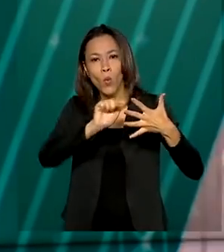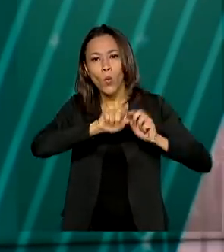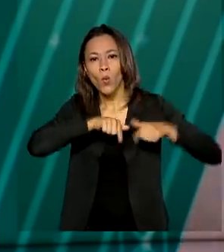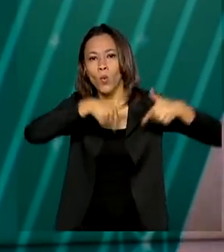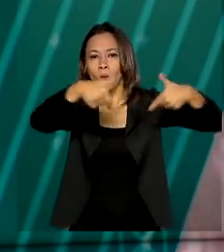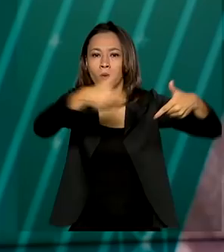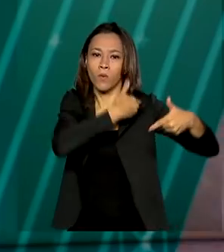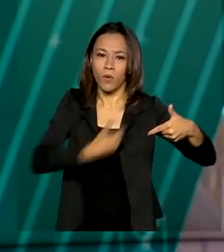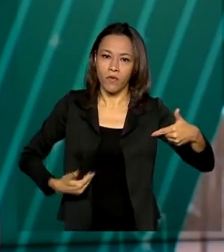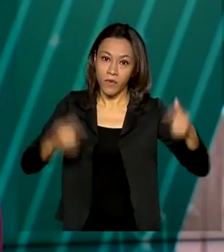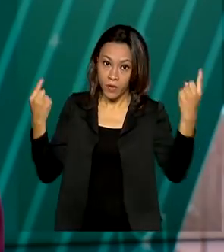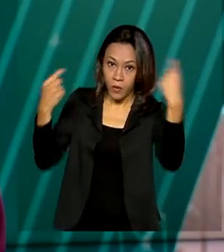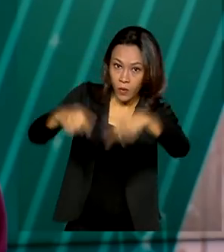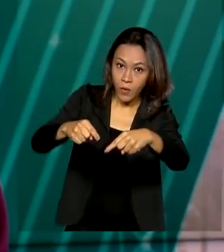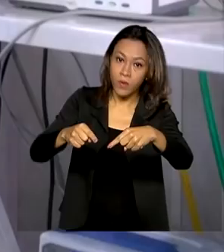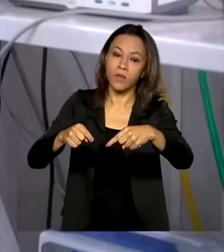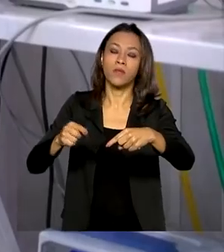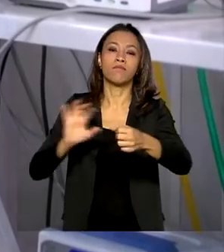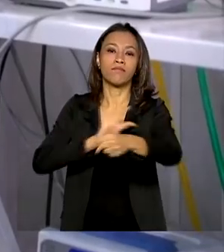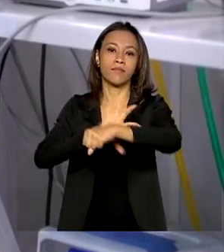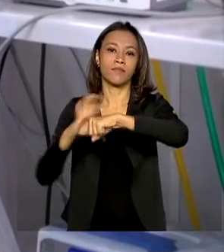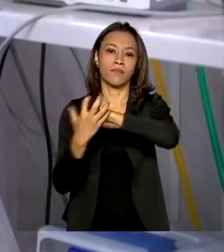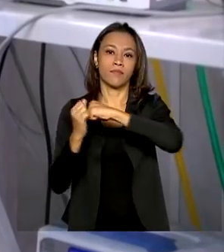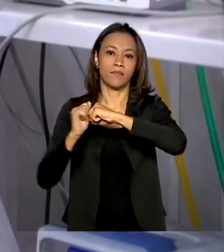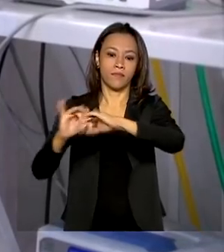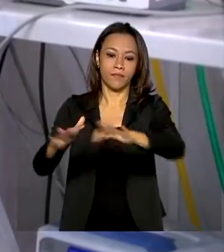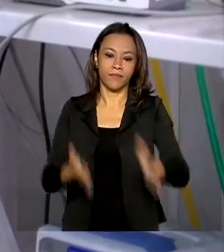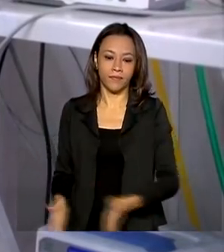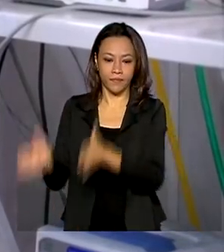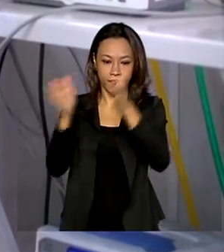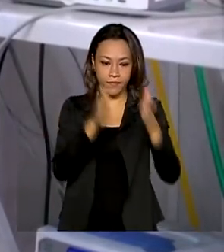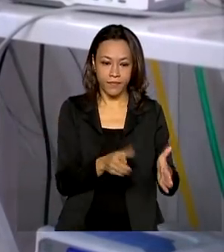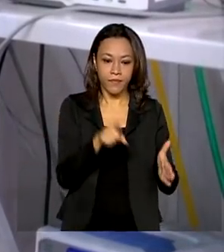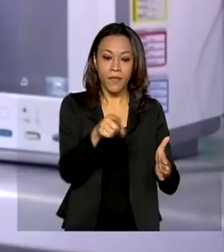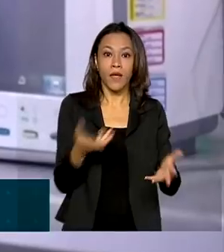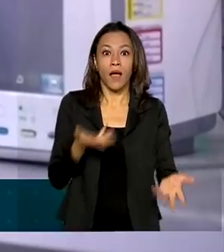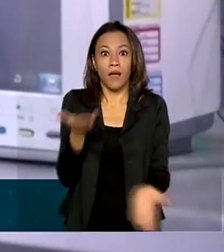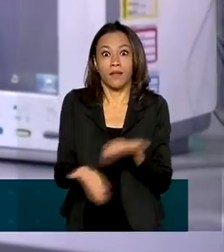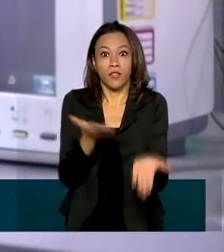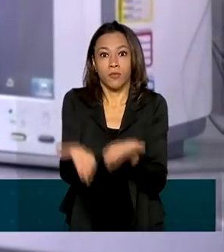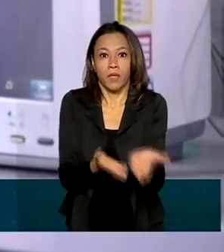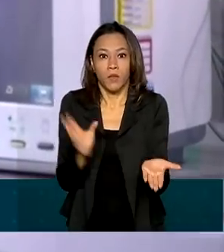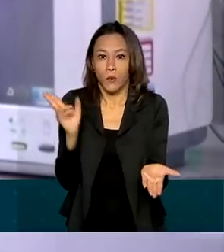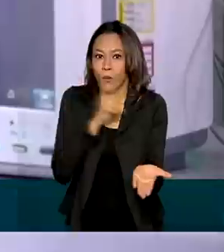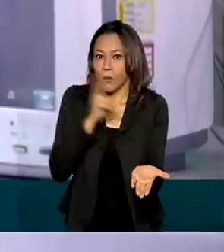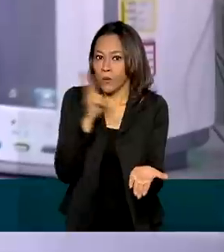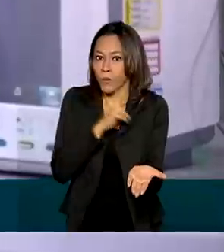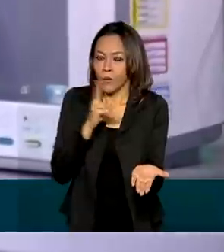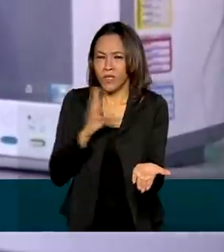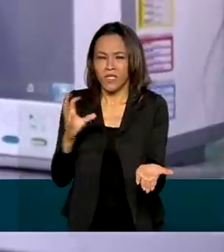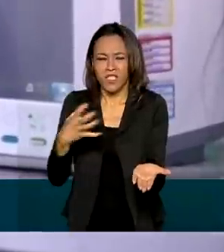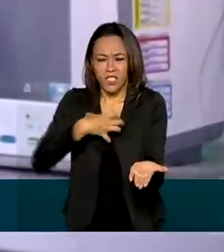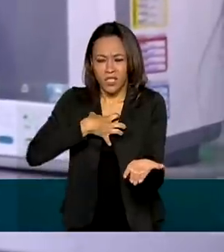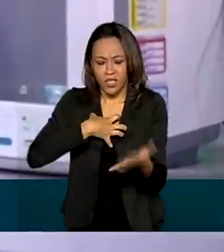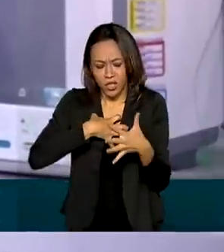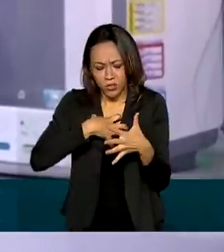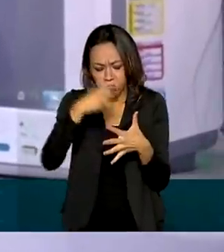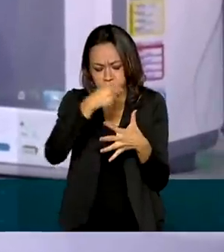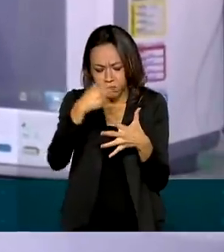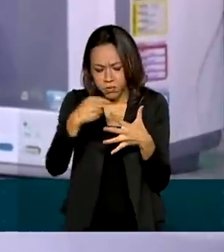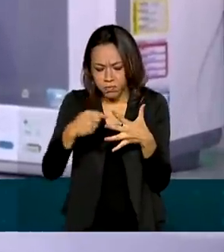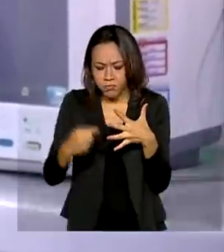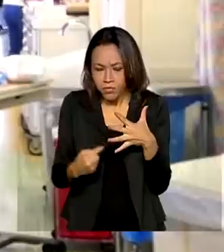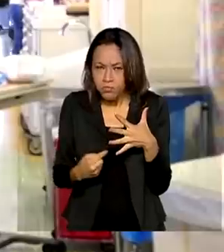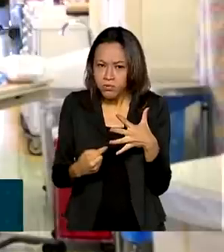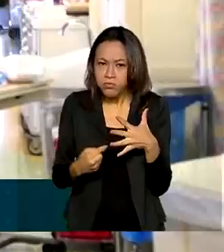pandemia de covid-19. O atendimento imediato, ou seja, assim que surgem os primeiros sintomas da covid